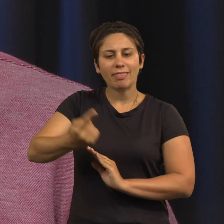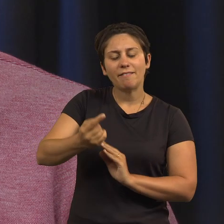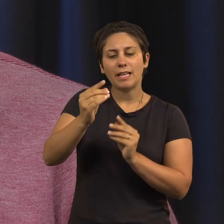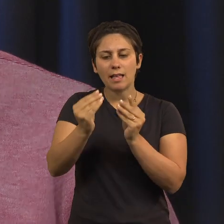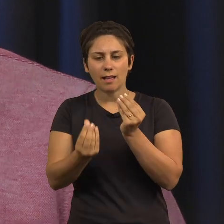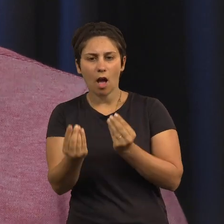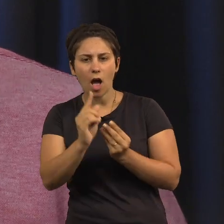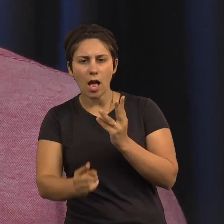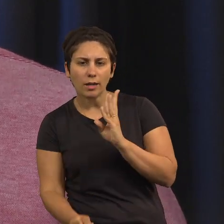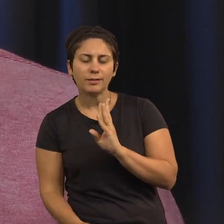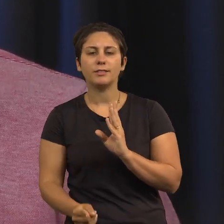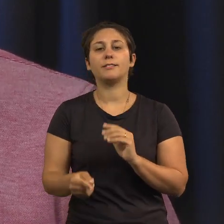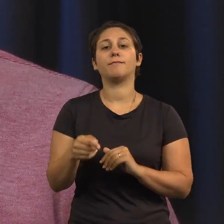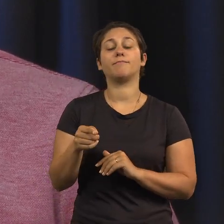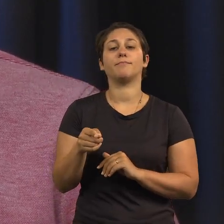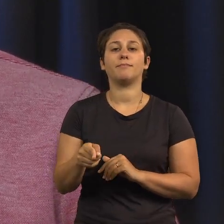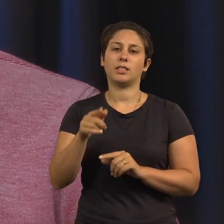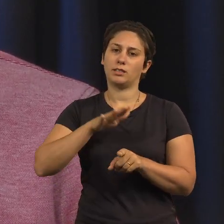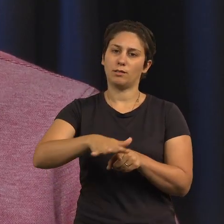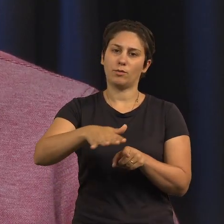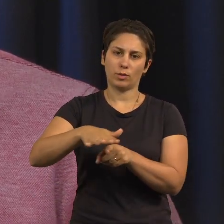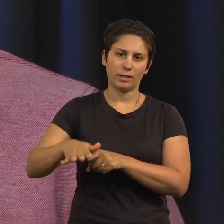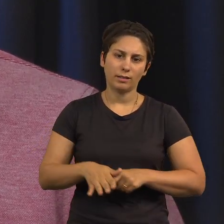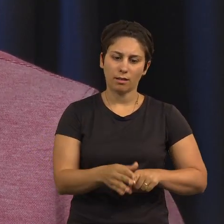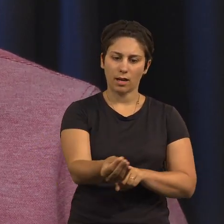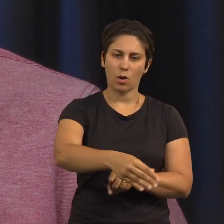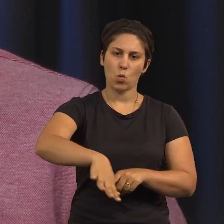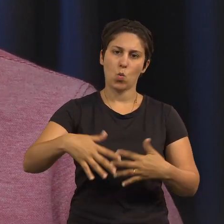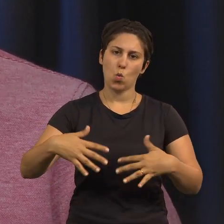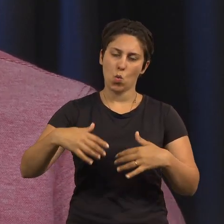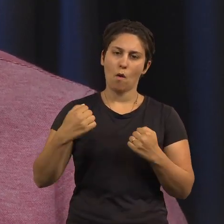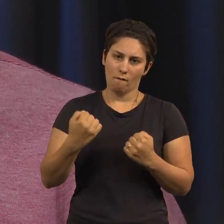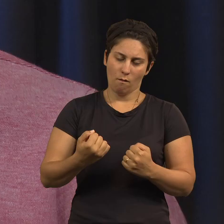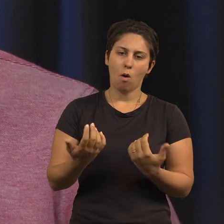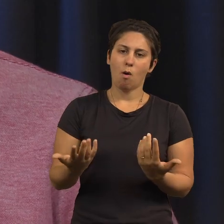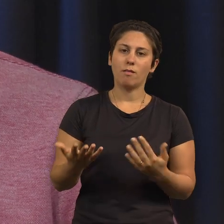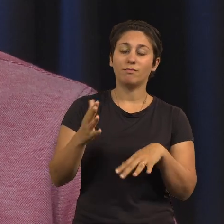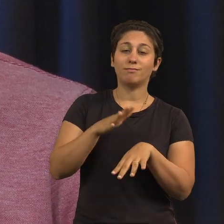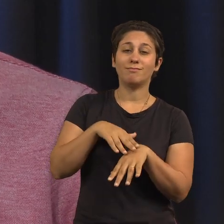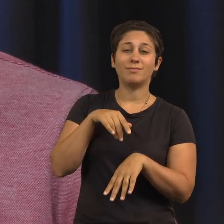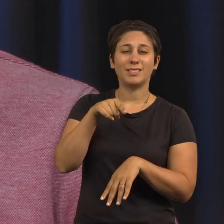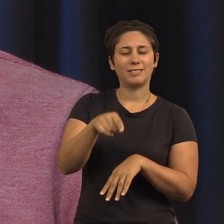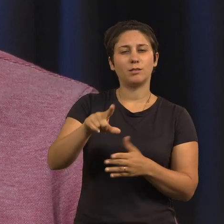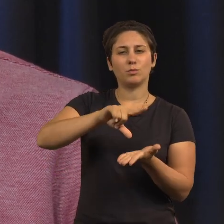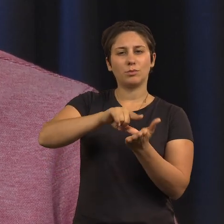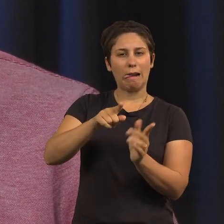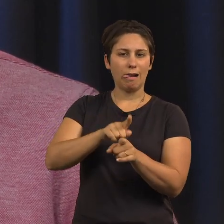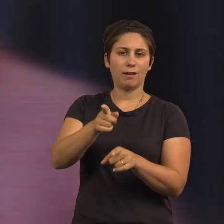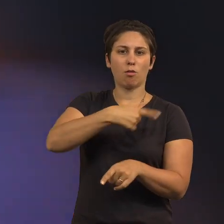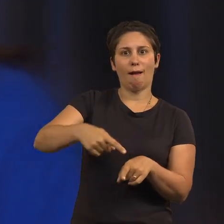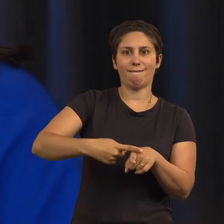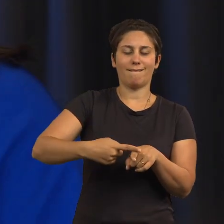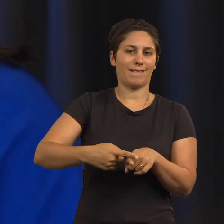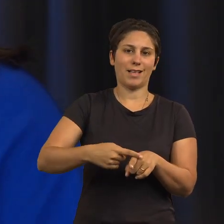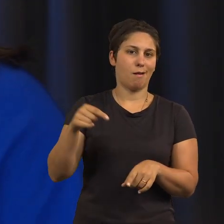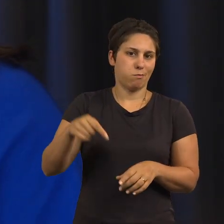de comportamentos, também tem uma influência muito grande sobre as crianças e, portanto, também, nesse sentido, isto também sempre foi um projeto que nos interessou desde logo.